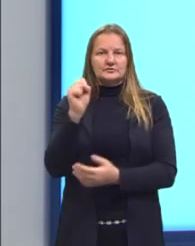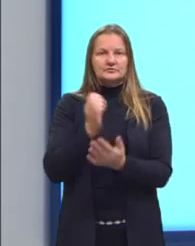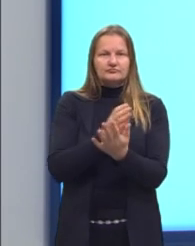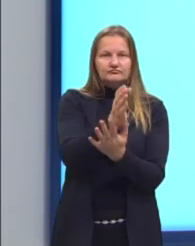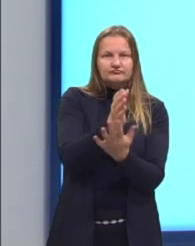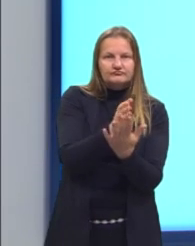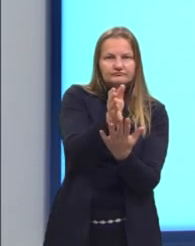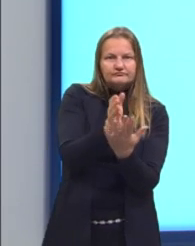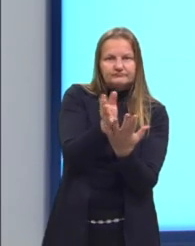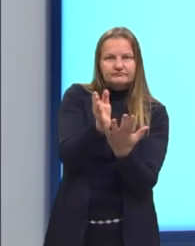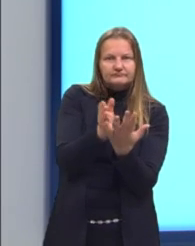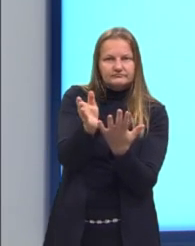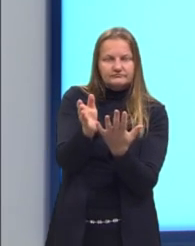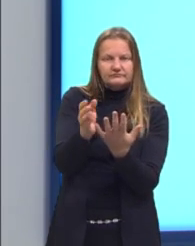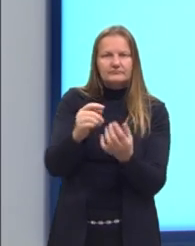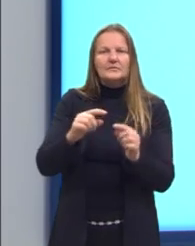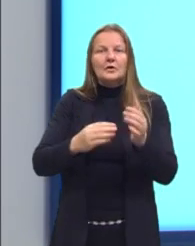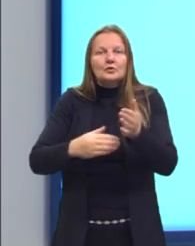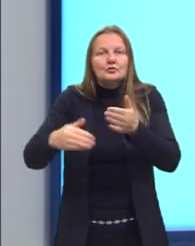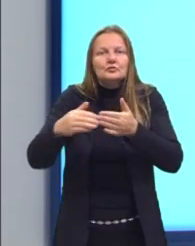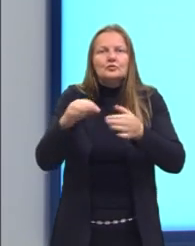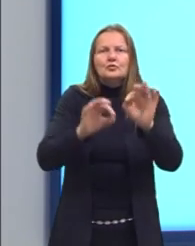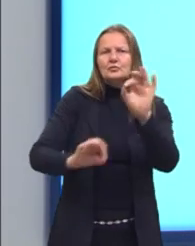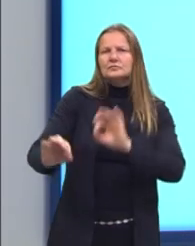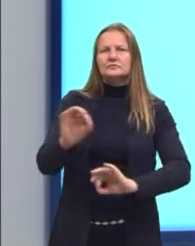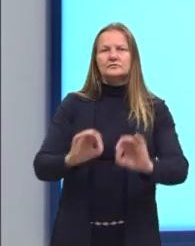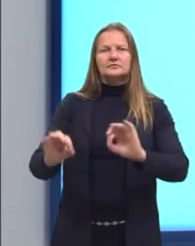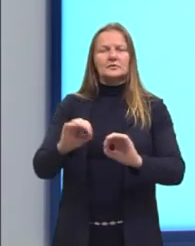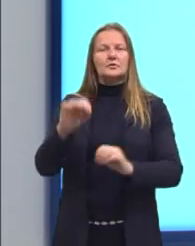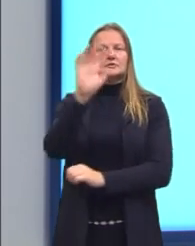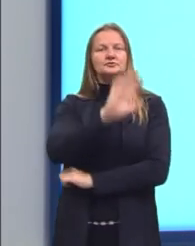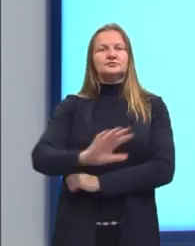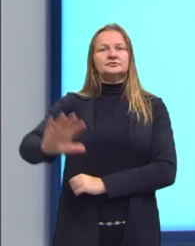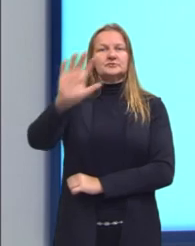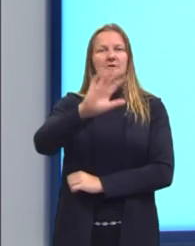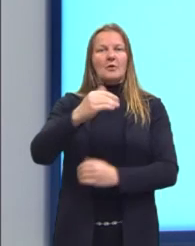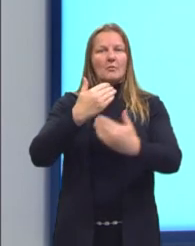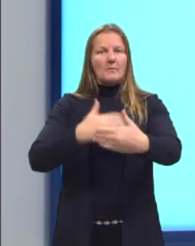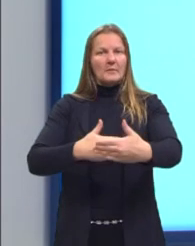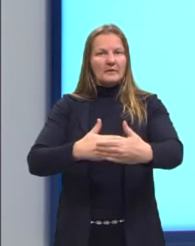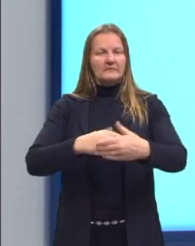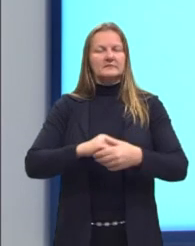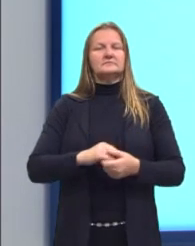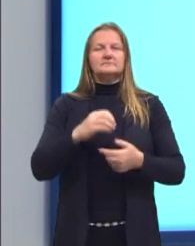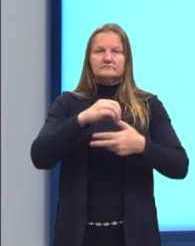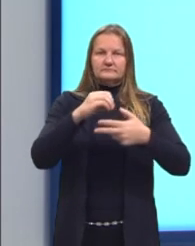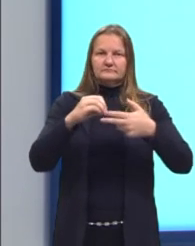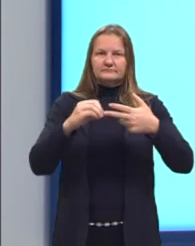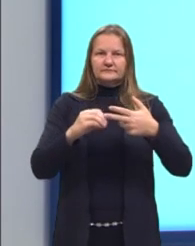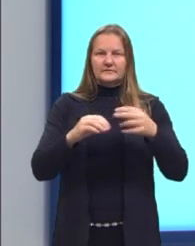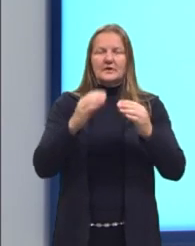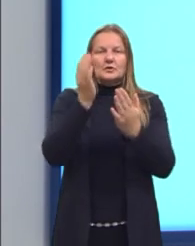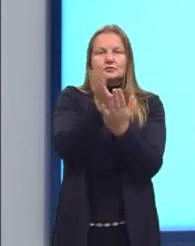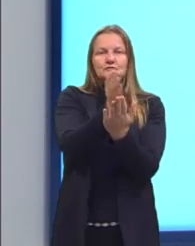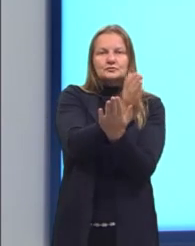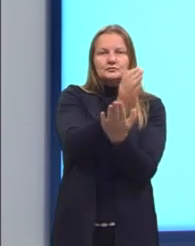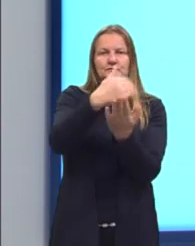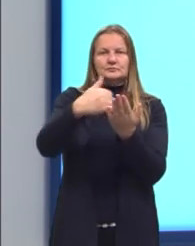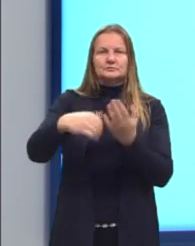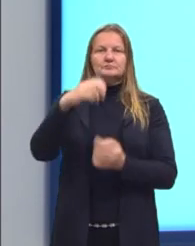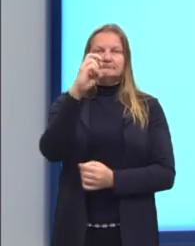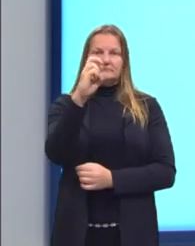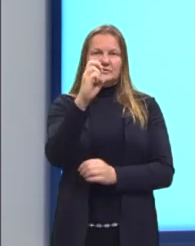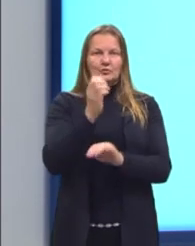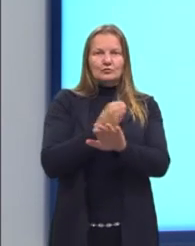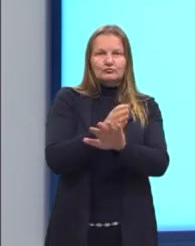do que os eixos que vão organizar de maneira mais geral as nossas questões. E eles estão divididos aí em cinco